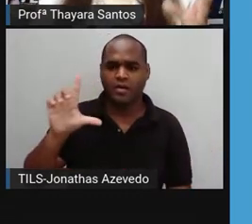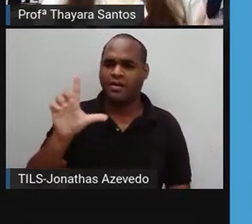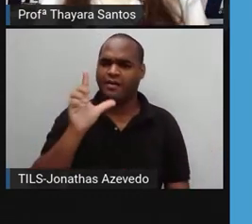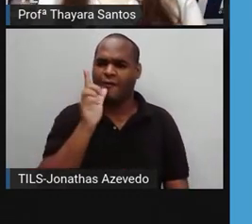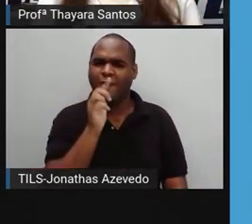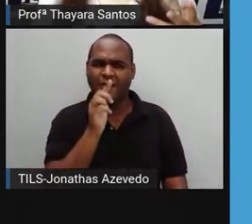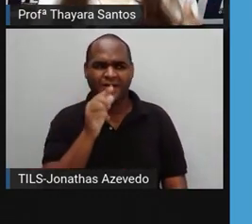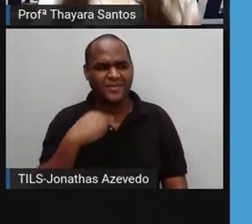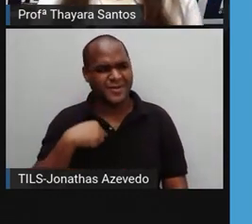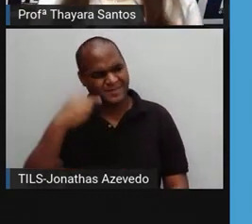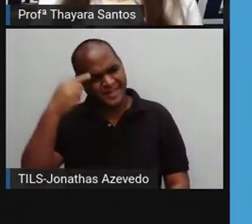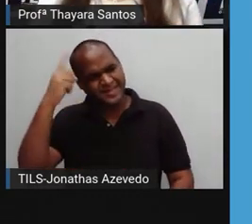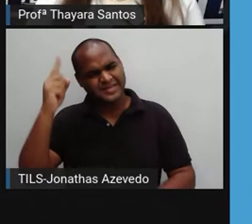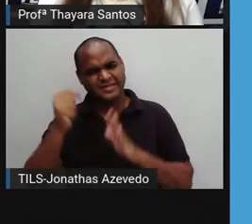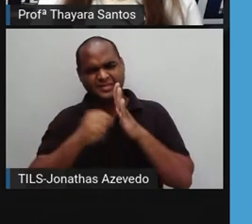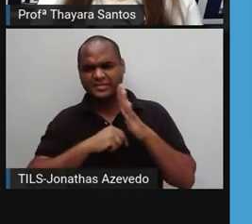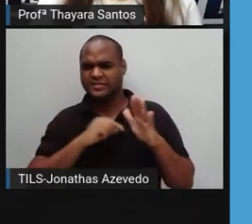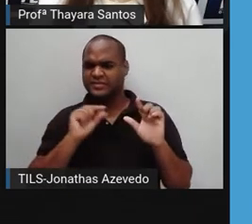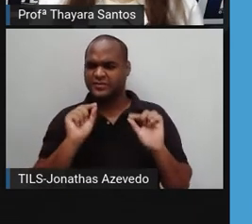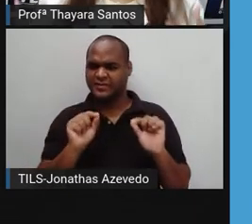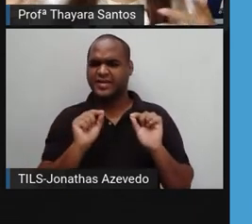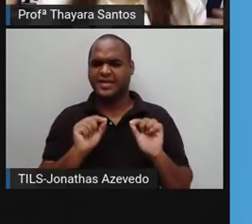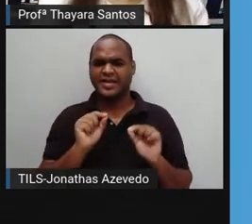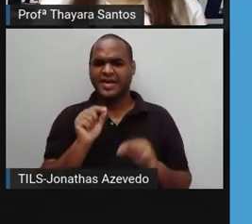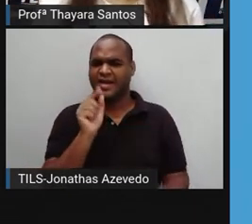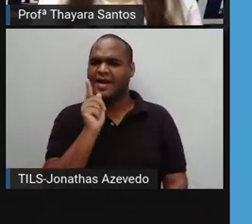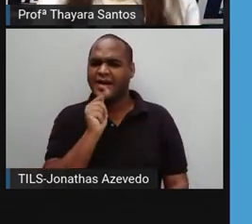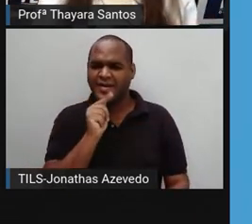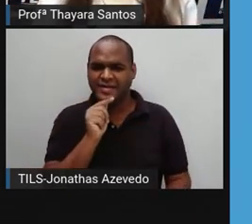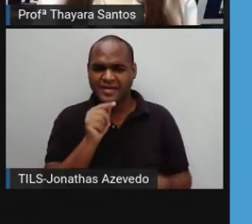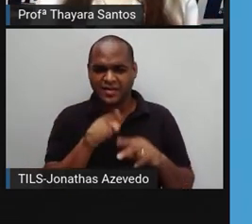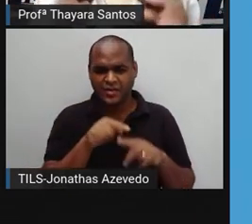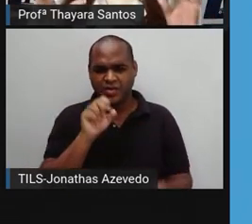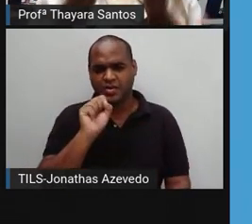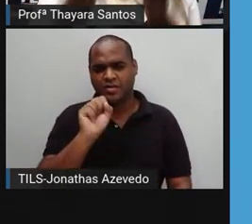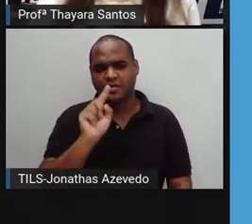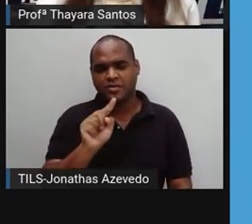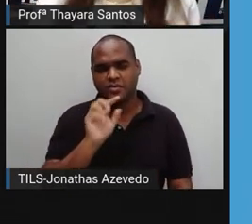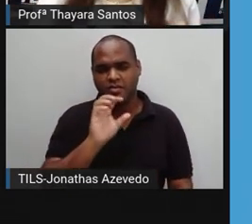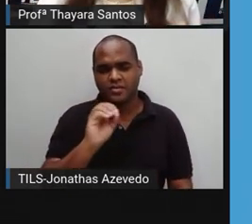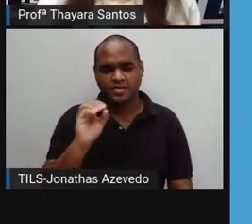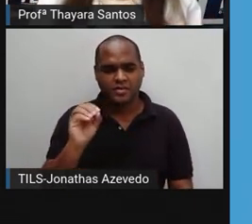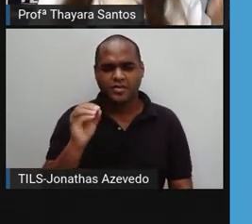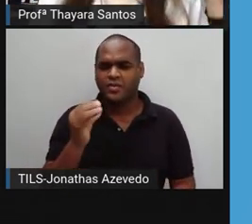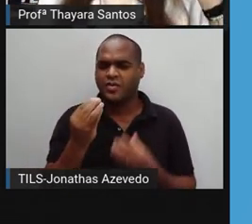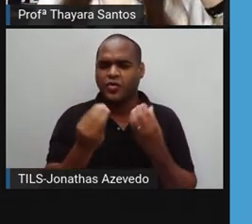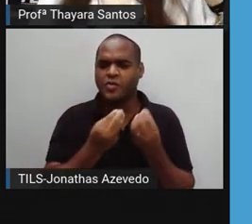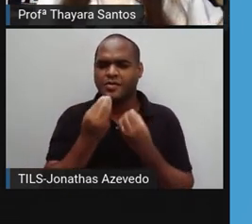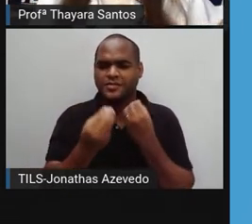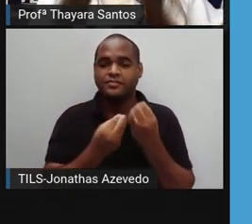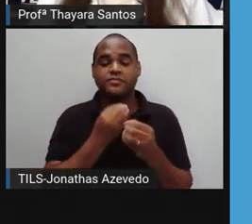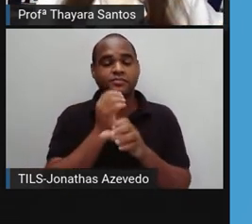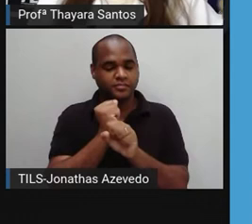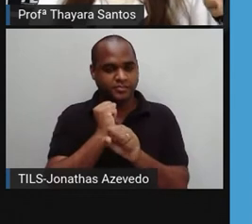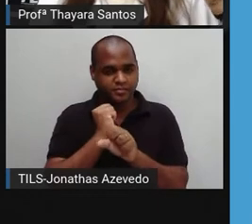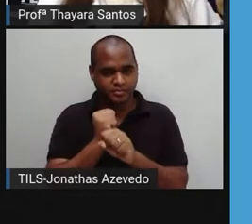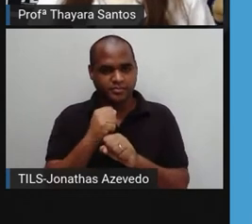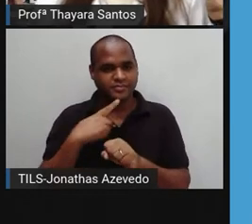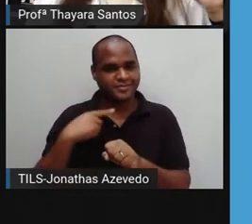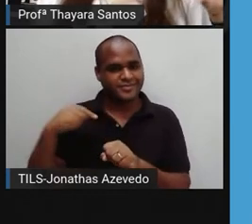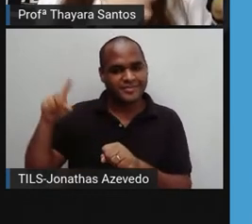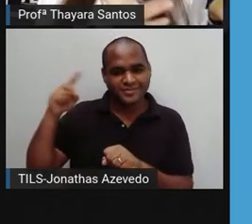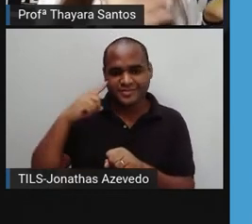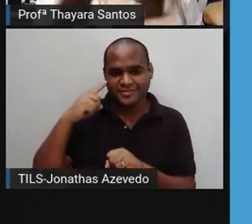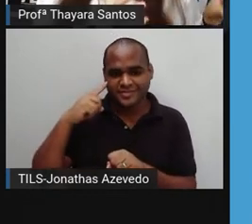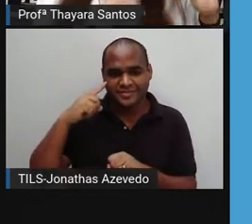Aí vocês podem estar se perguntando, nossa, pronto. Claro que não, para uma calça não foi 8 mil. Como é que é feito esse cálculo? É calculado desde a